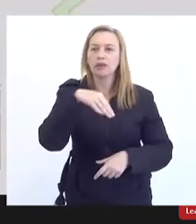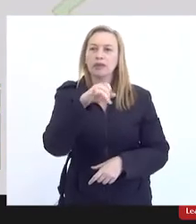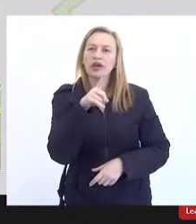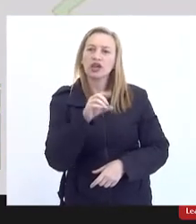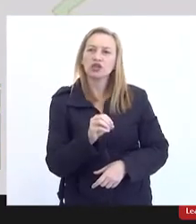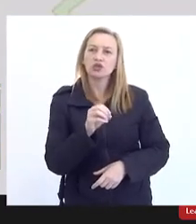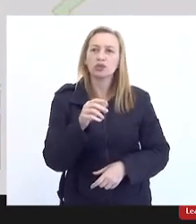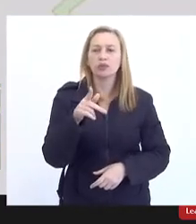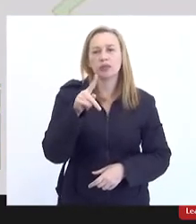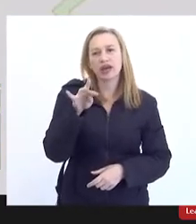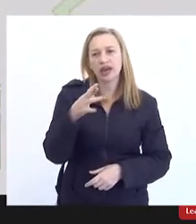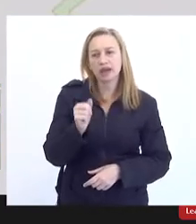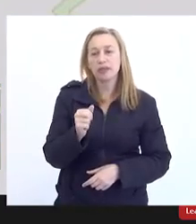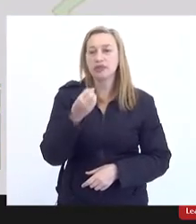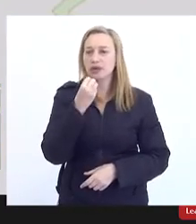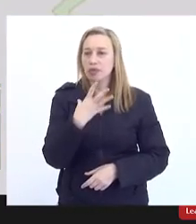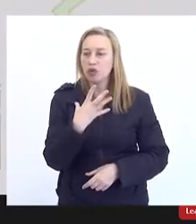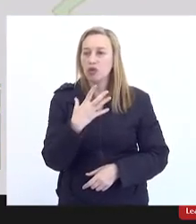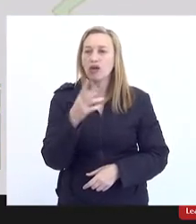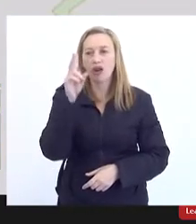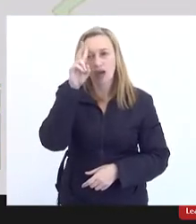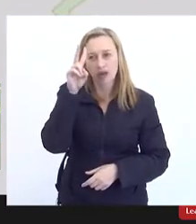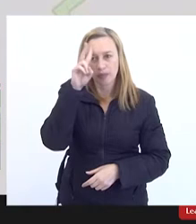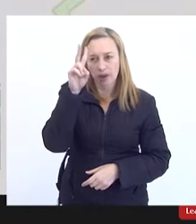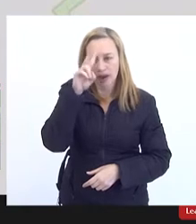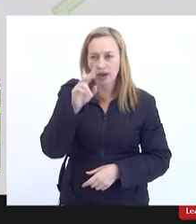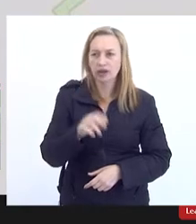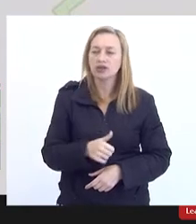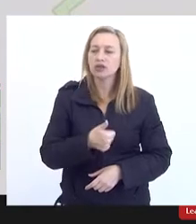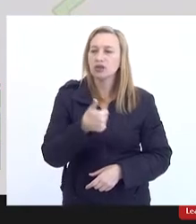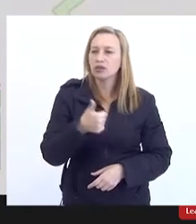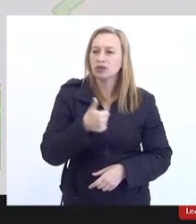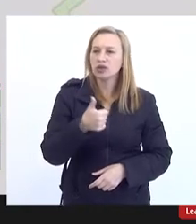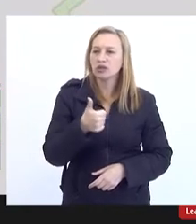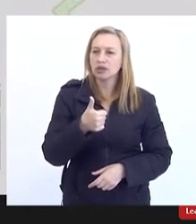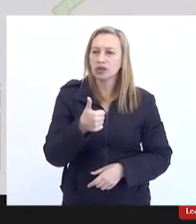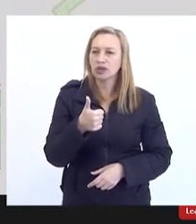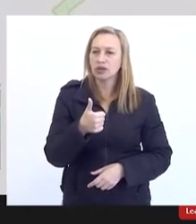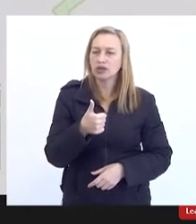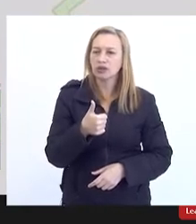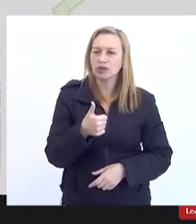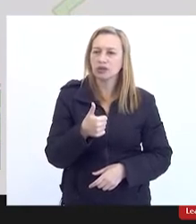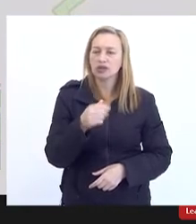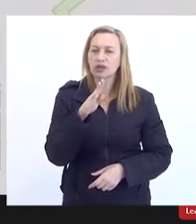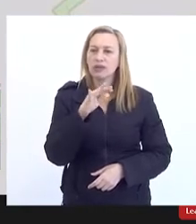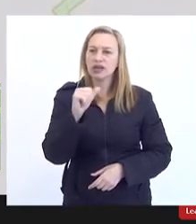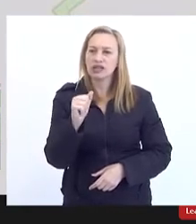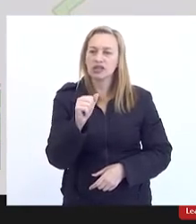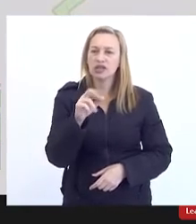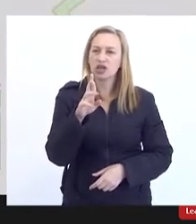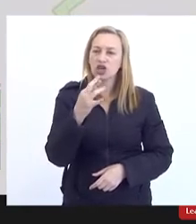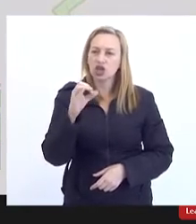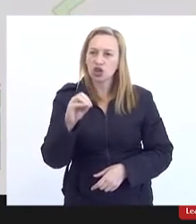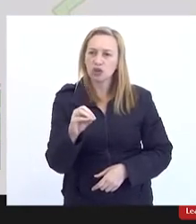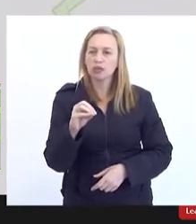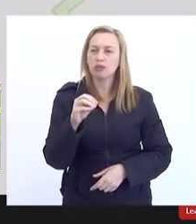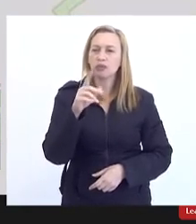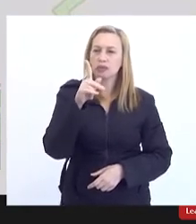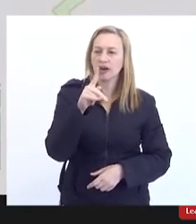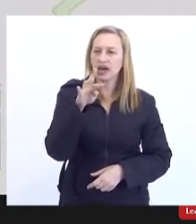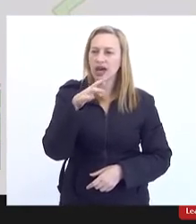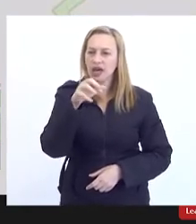mas é sempre bom lembrar que é o primeiro trecho da bacia do Rio Paraíba no estado do Rio de Janeiro